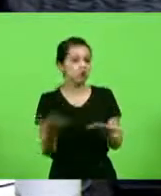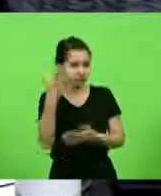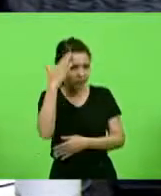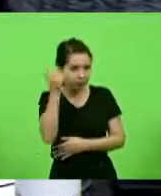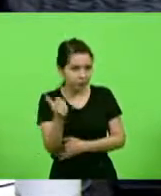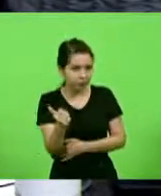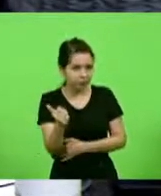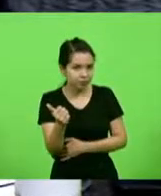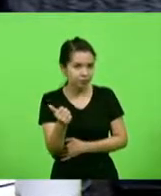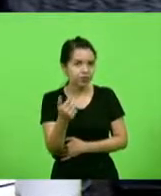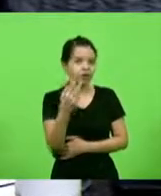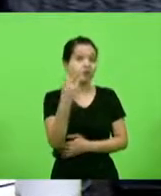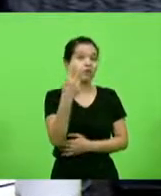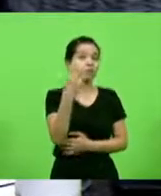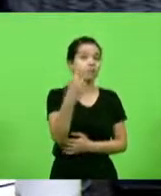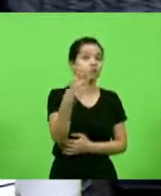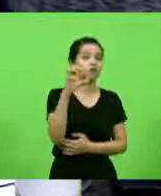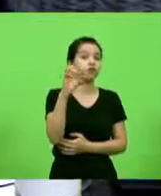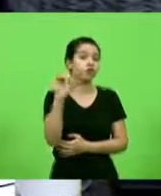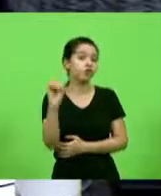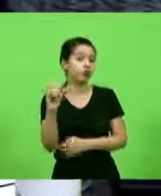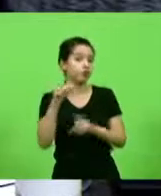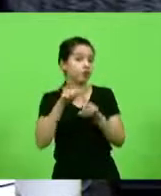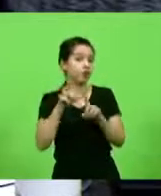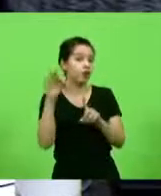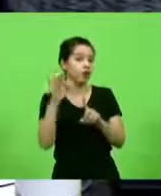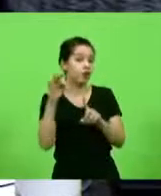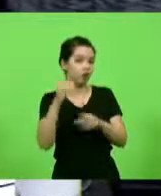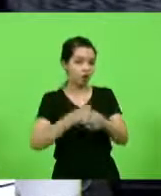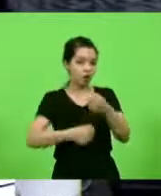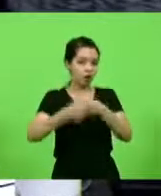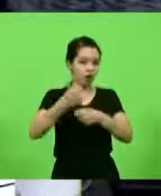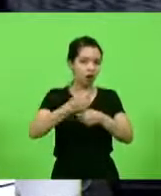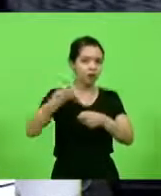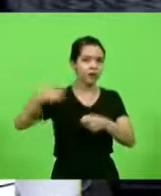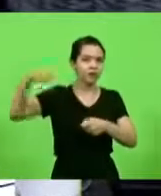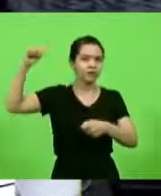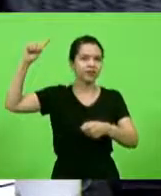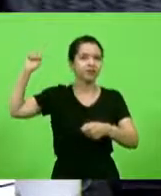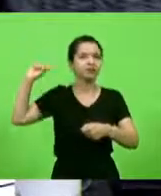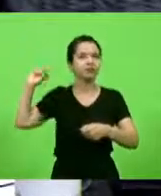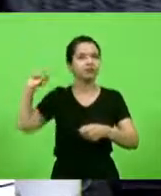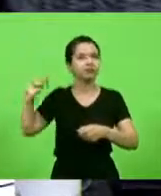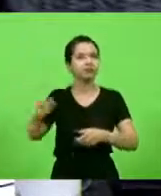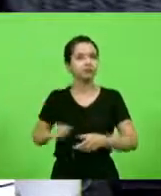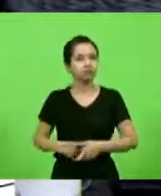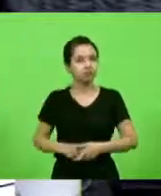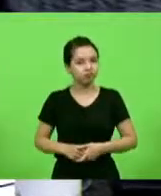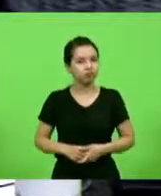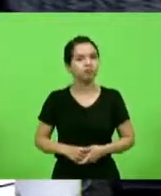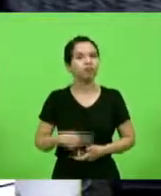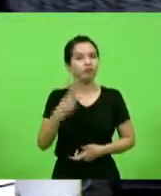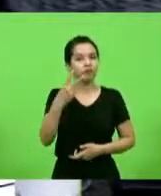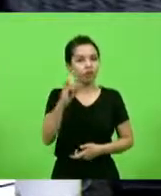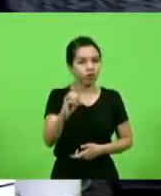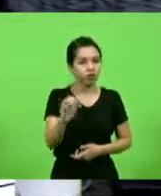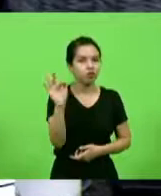20 de fevereiro do ano passado. 20 de fevereiro do ano passado.